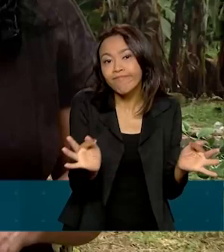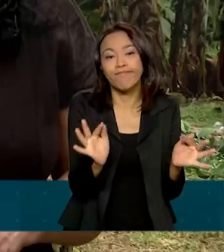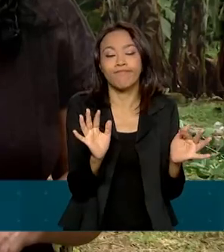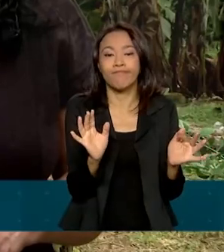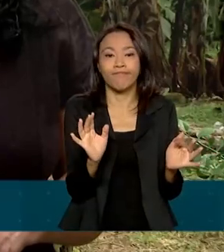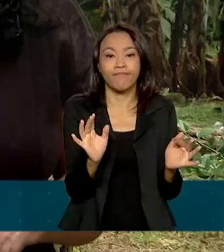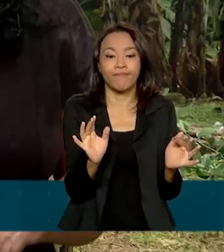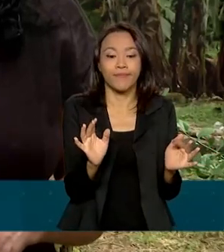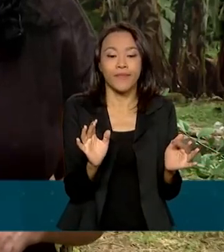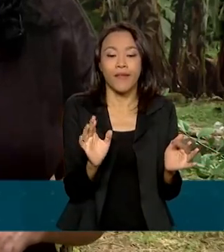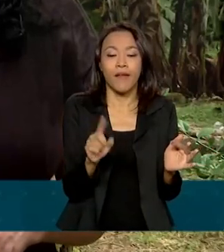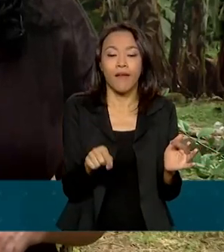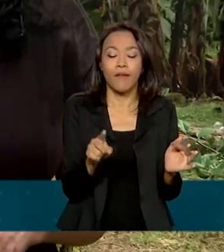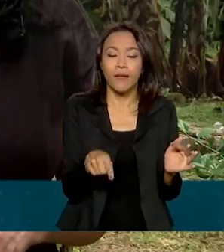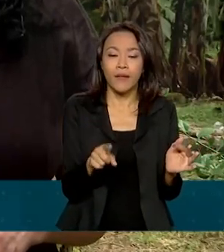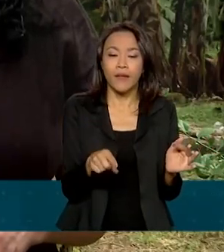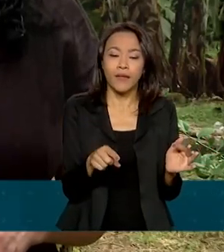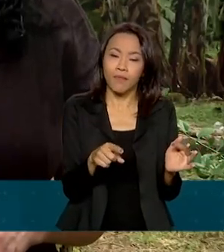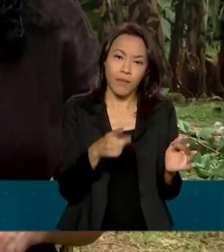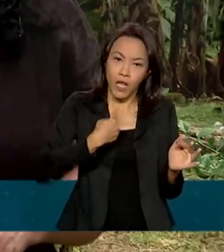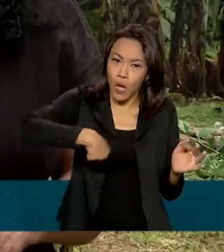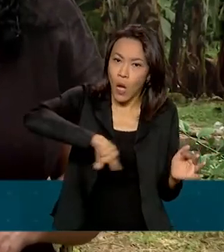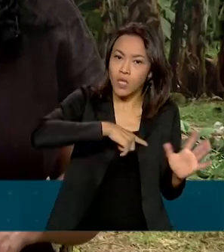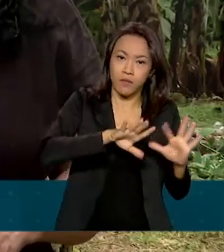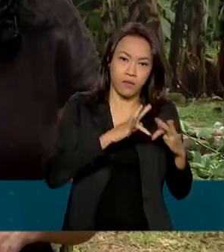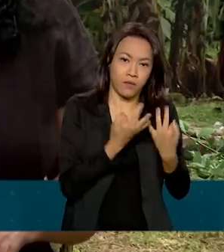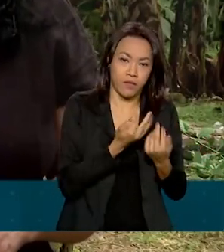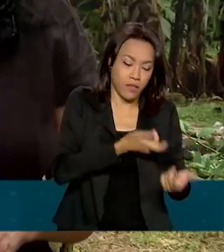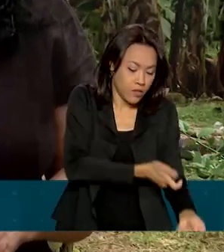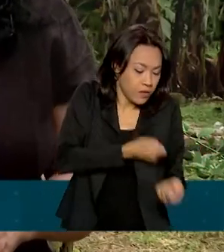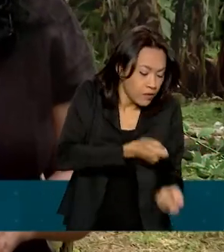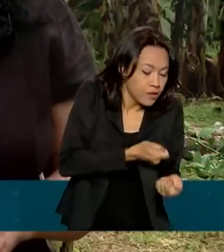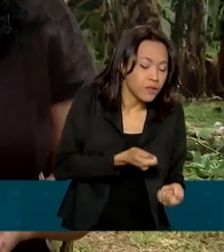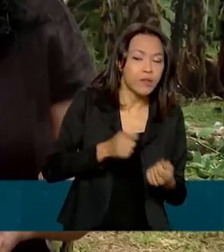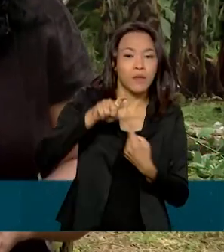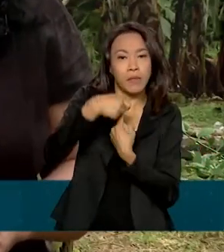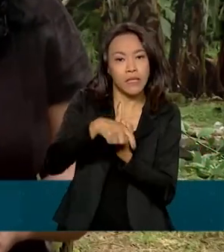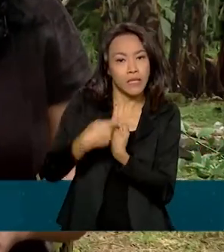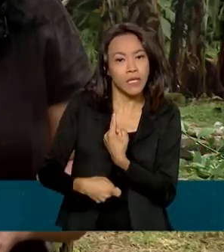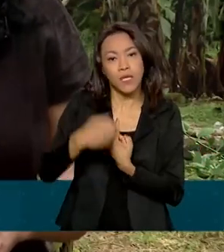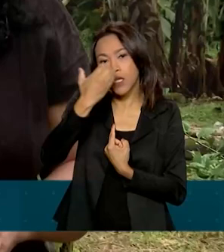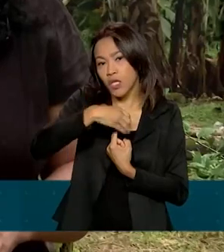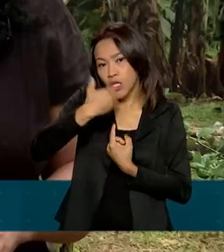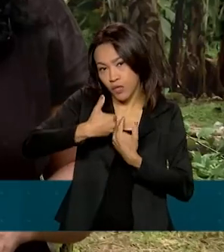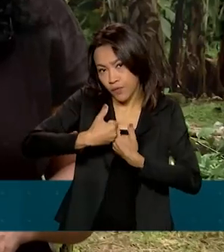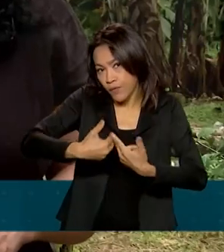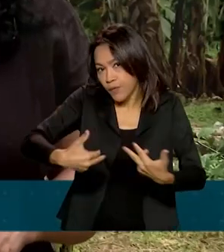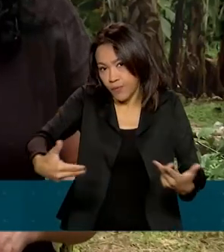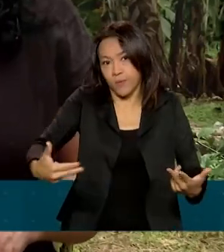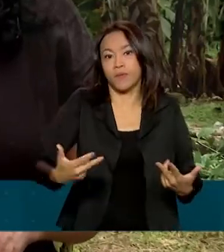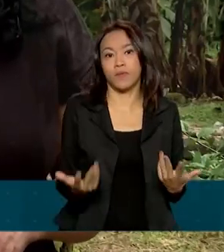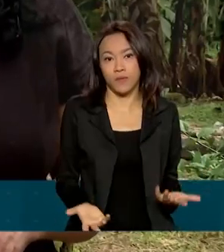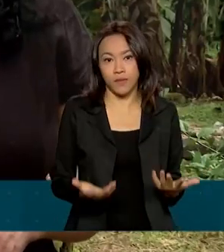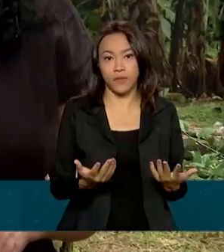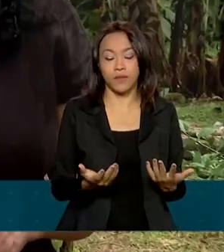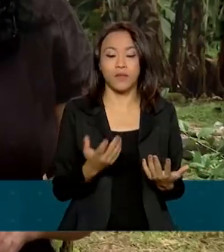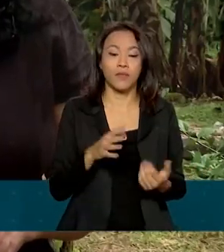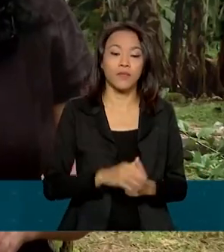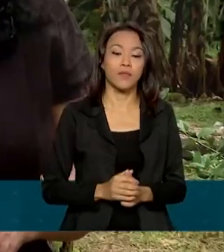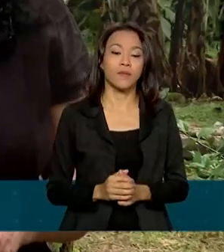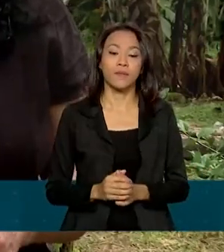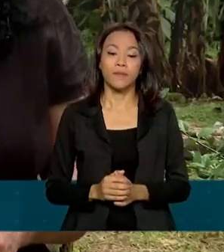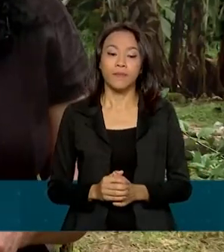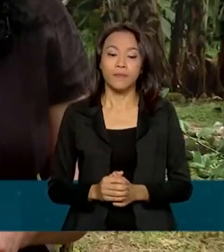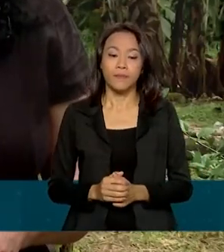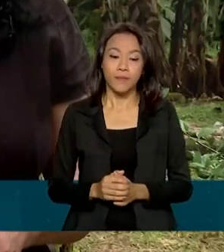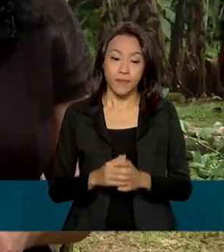mais viável para nós, que é mandioca, banana e fruteiras também. Limão tai chi, essas coisas